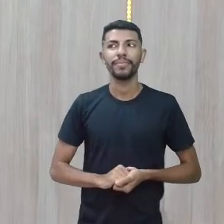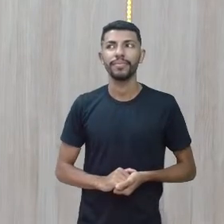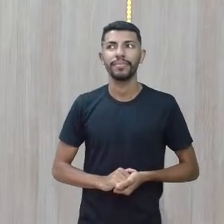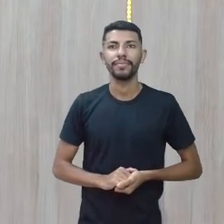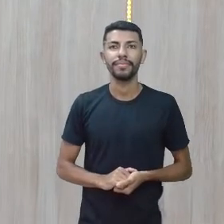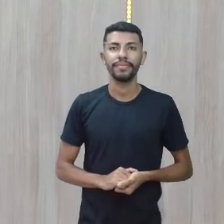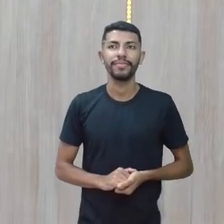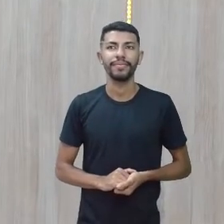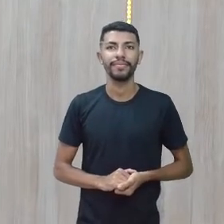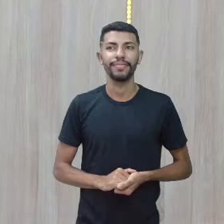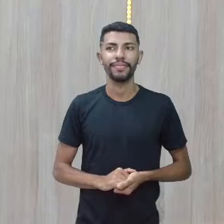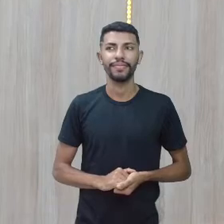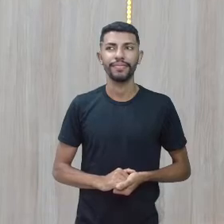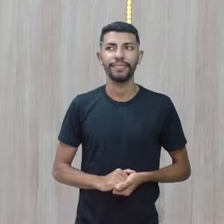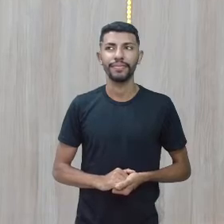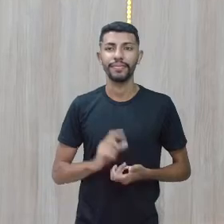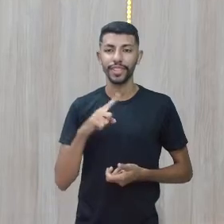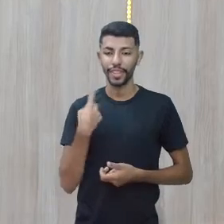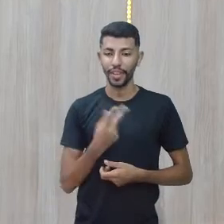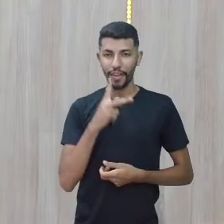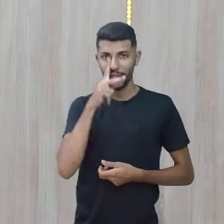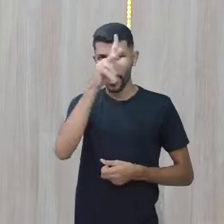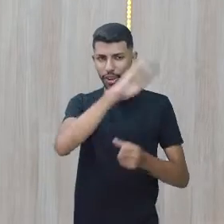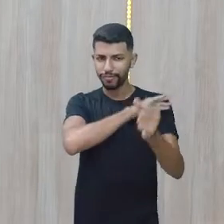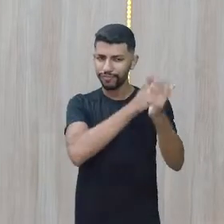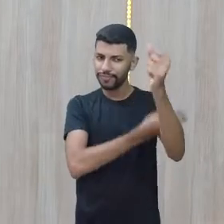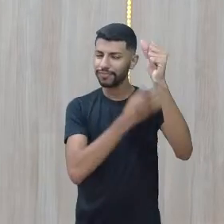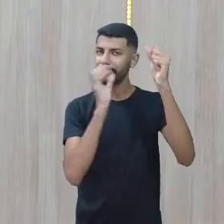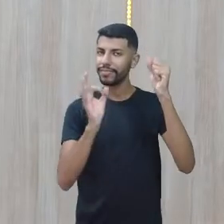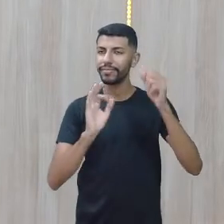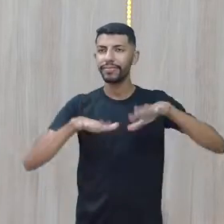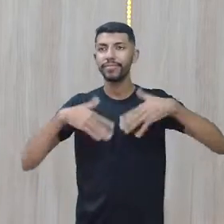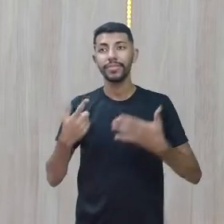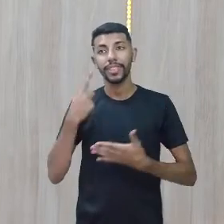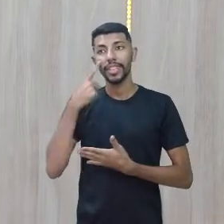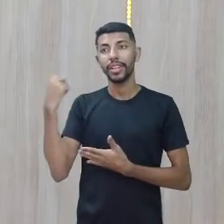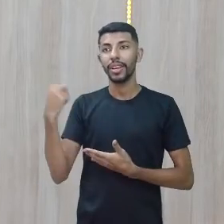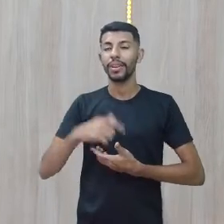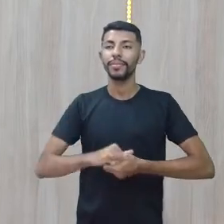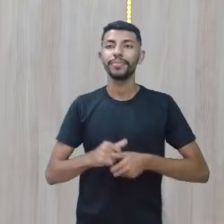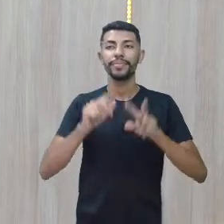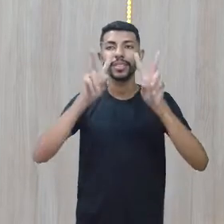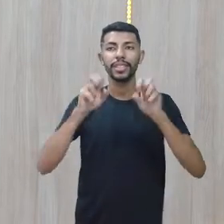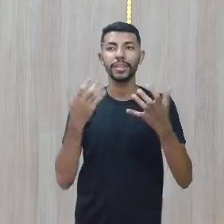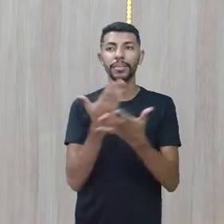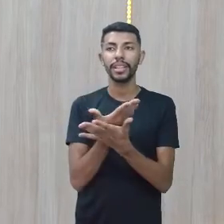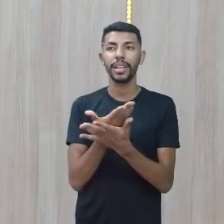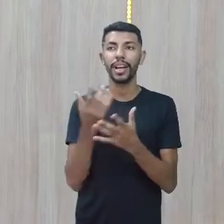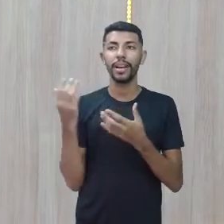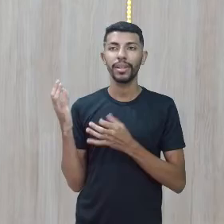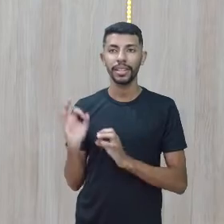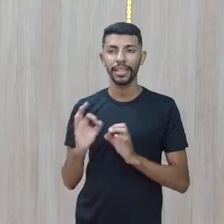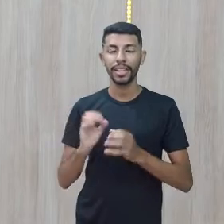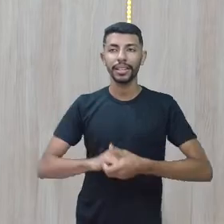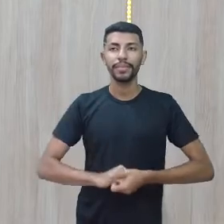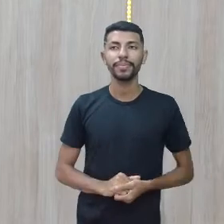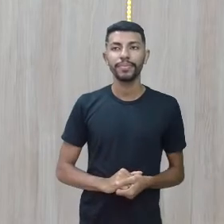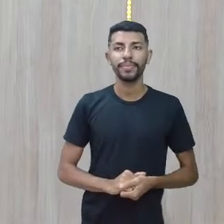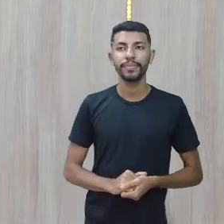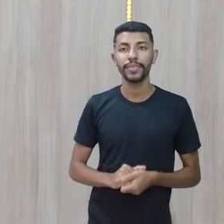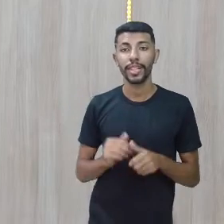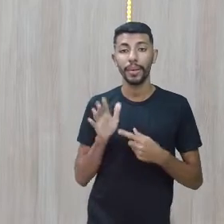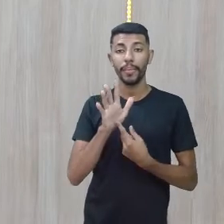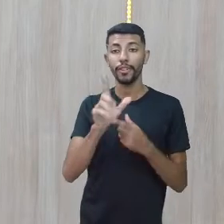Strong! Fortes! Vamos lá! Tema da aula, I am not John, que deixa claro ali o tempo verbal, tanto de